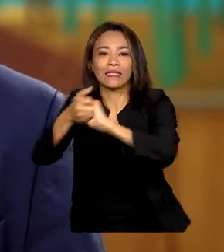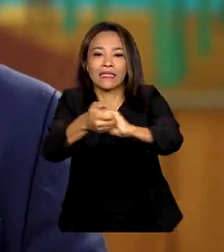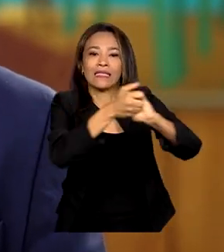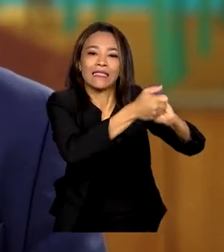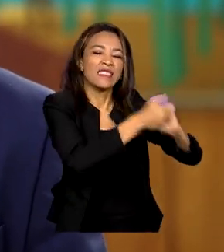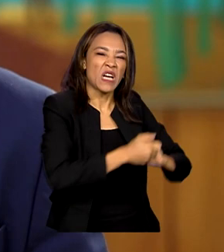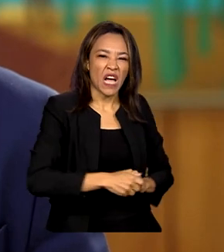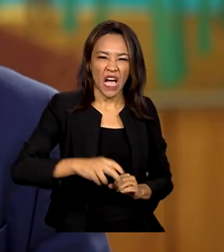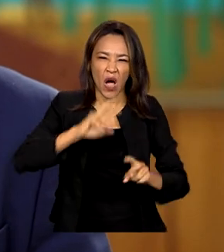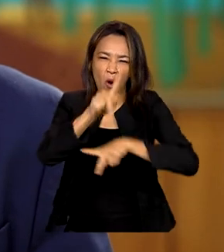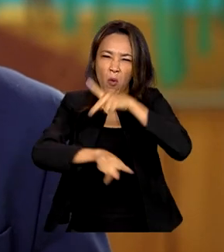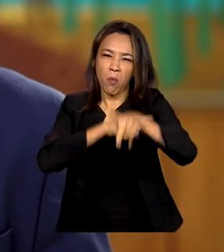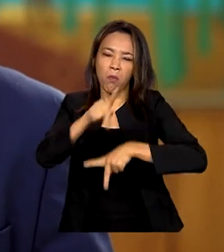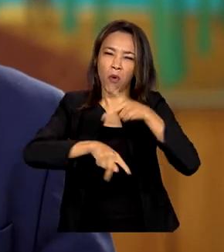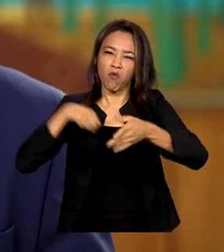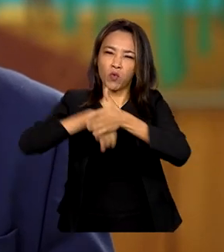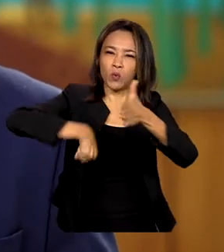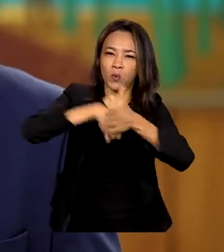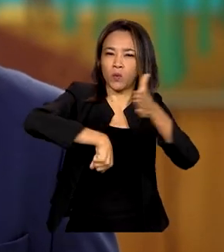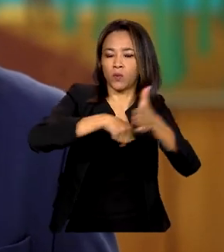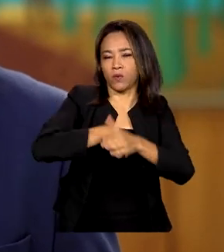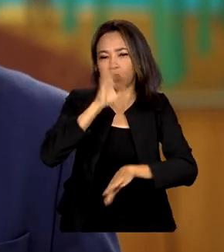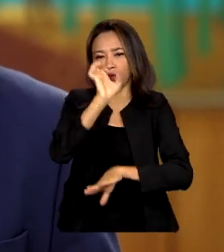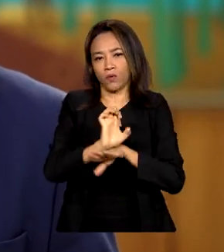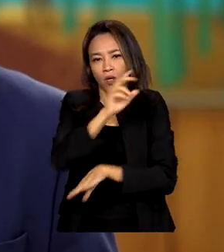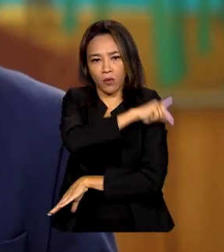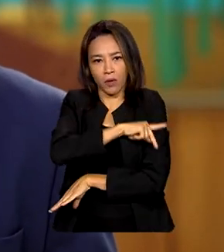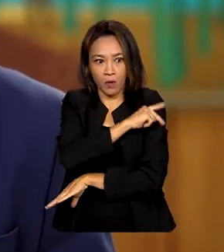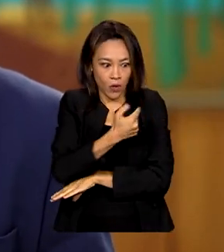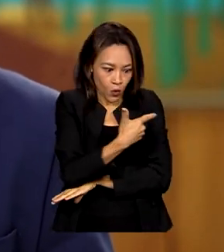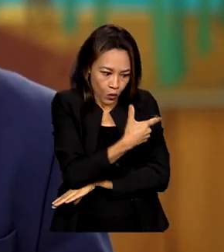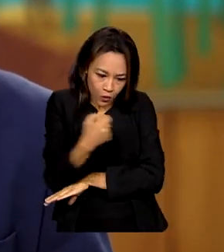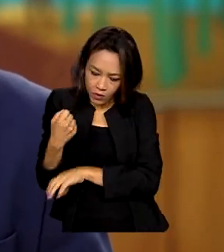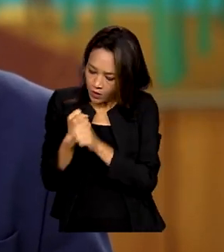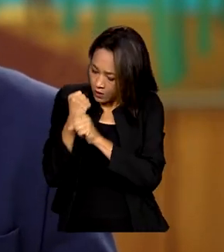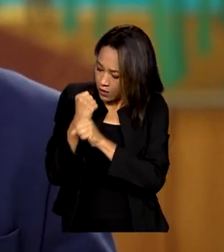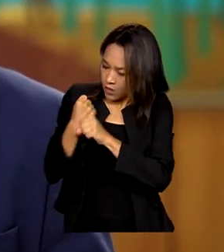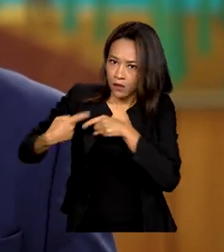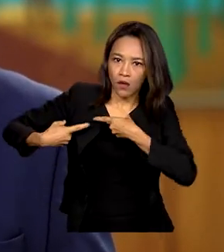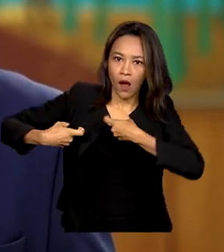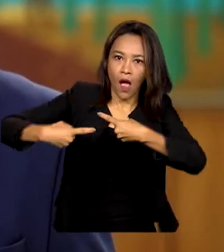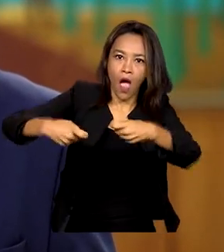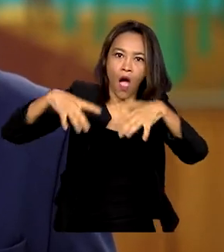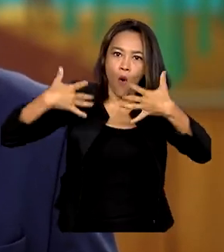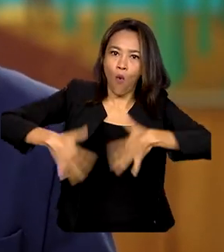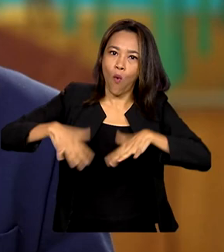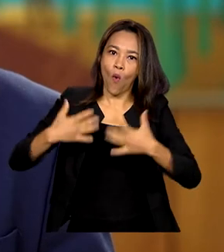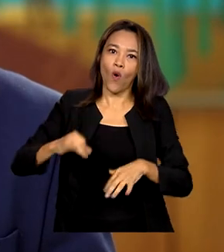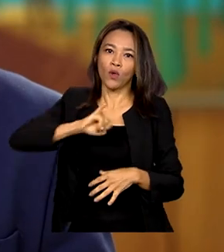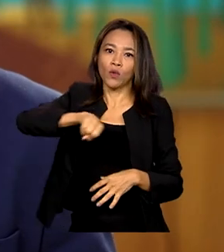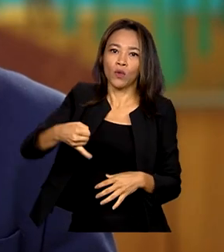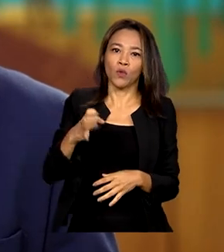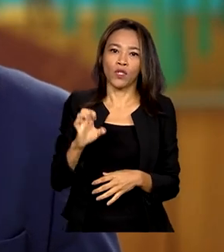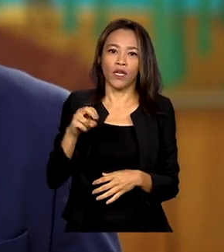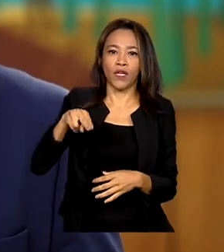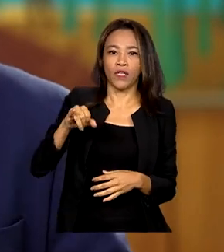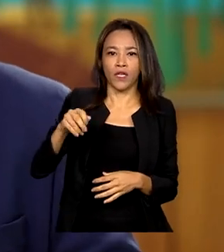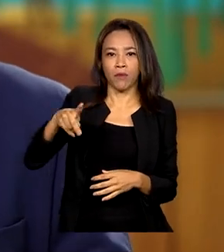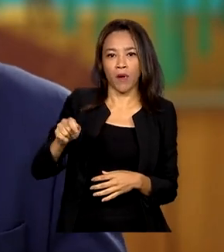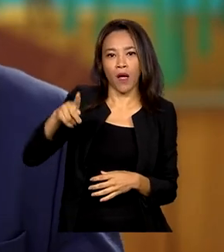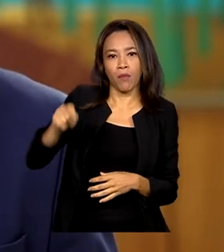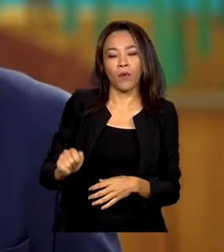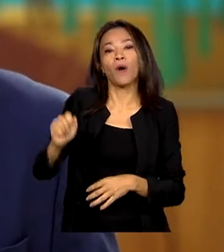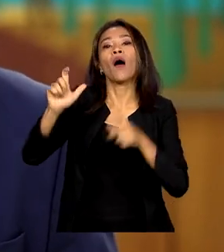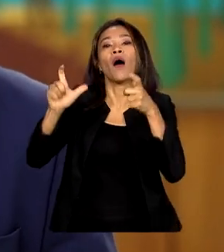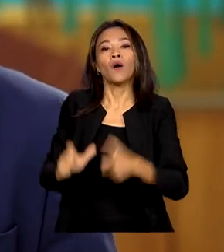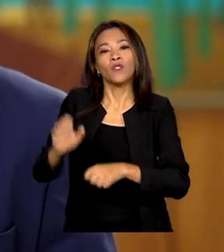do estado do Piauí por estes 200 anos da Batalha do Genipapo em Campo Maior, no Piauí. Marco